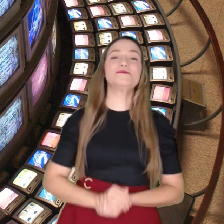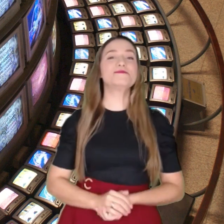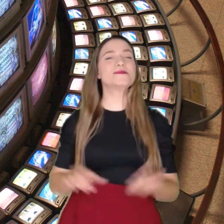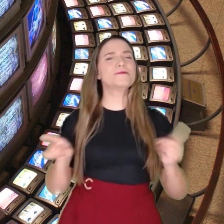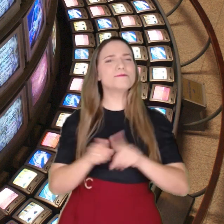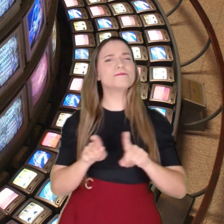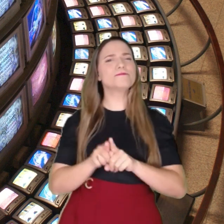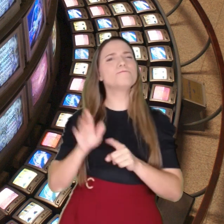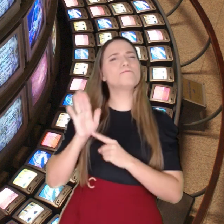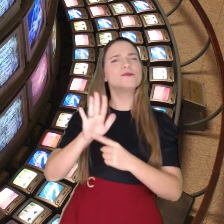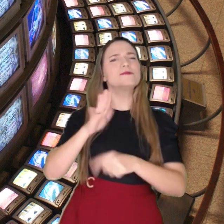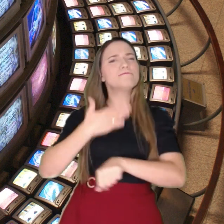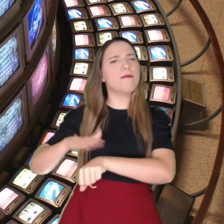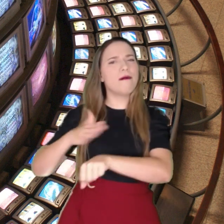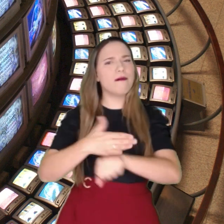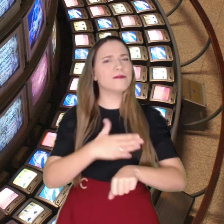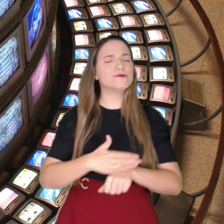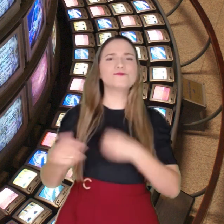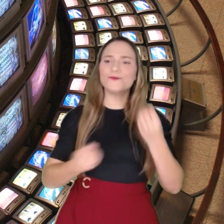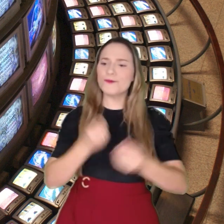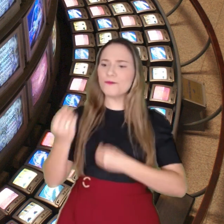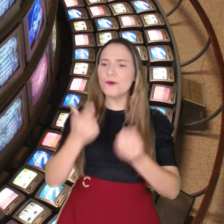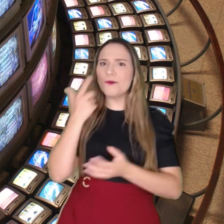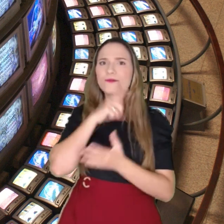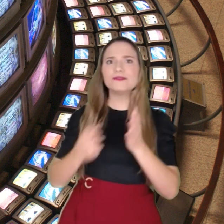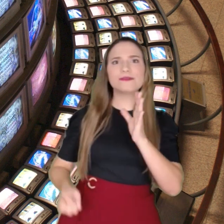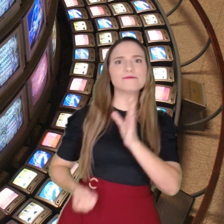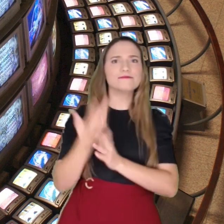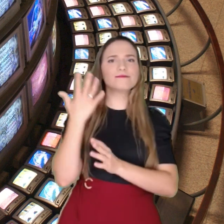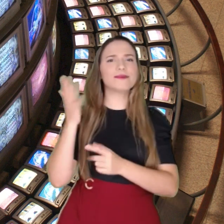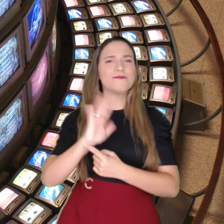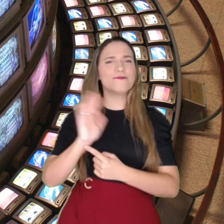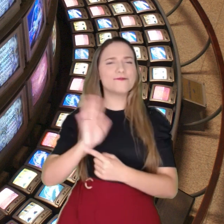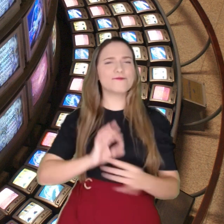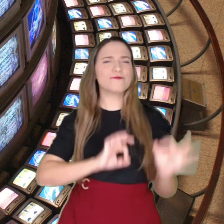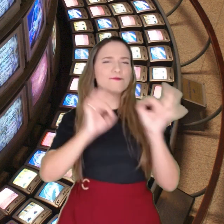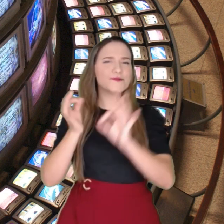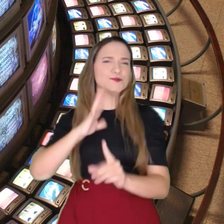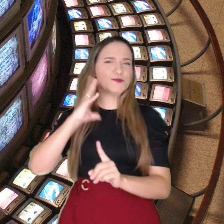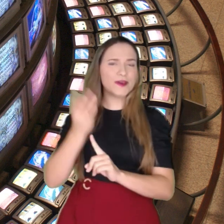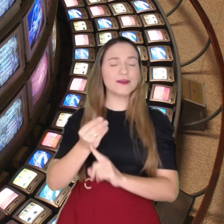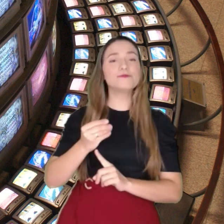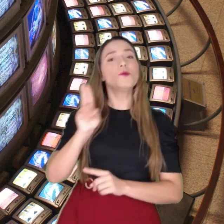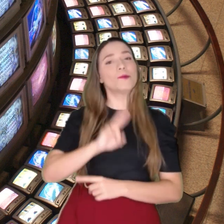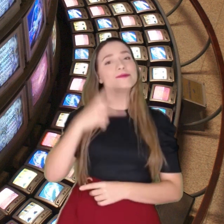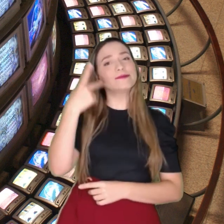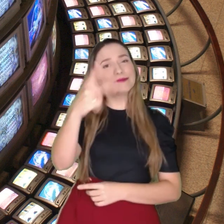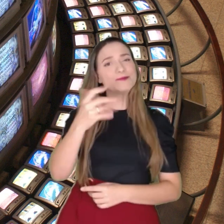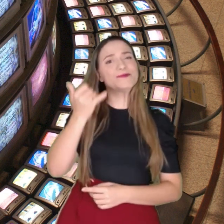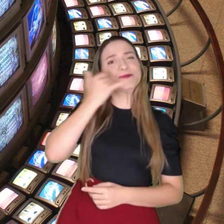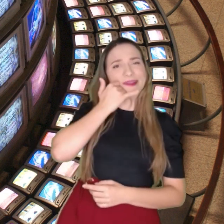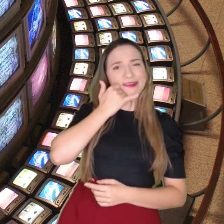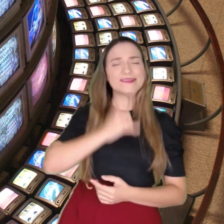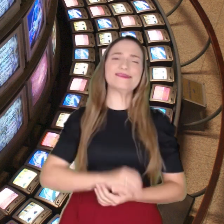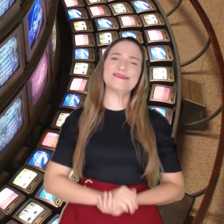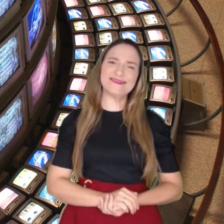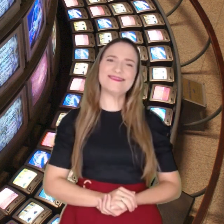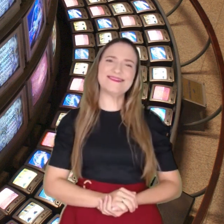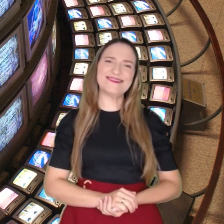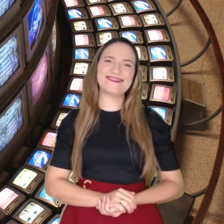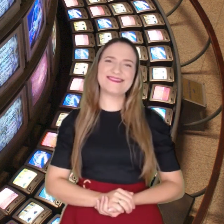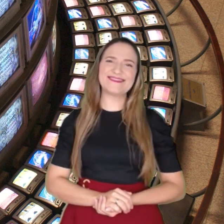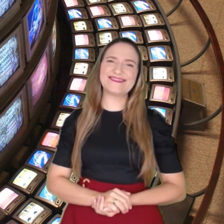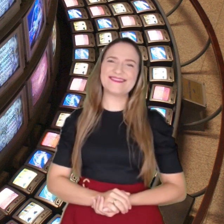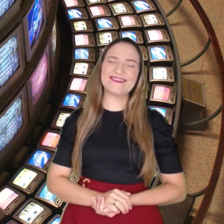apresentando, na prática, como se cria uma videoarte com o uso aí mesmo do seu